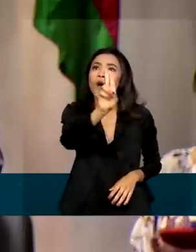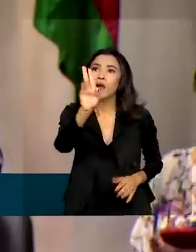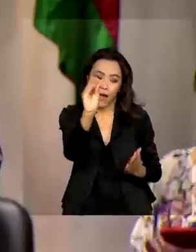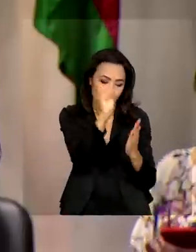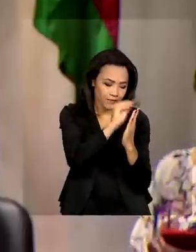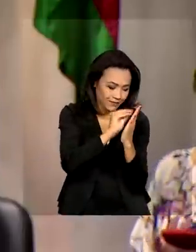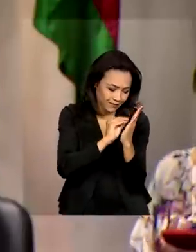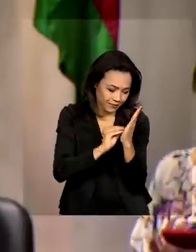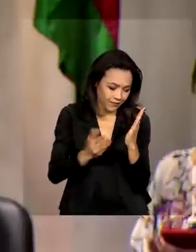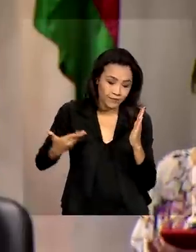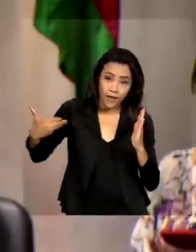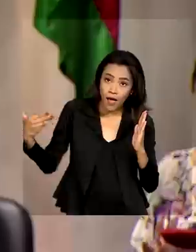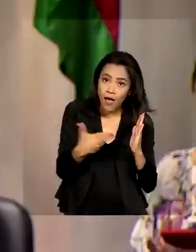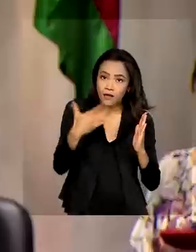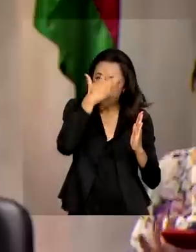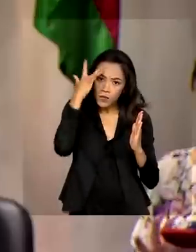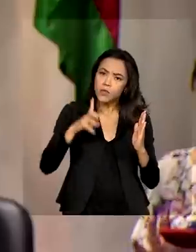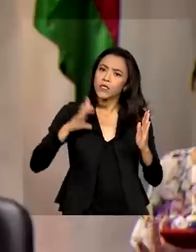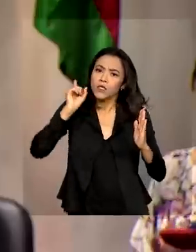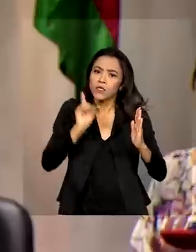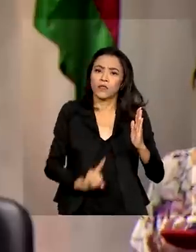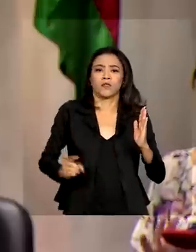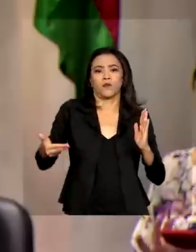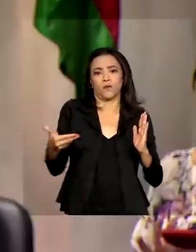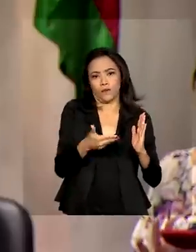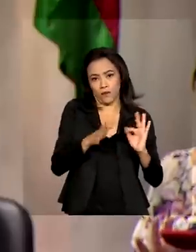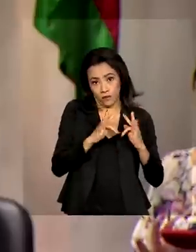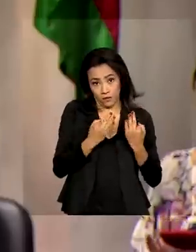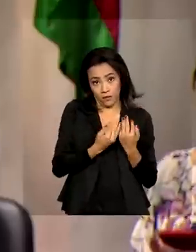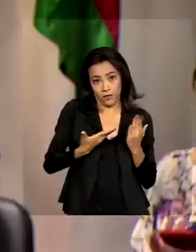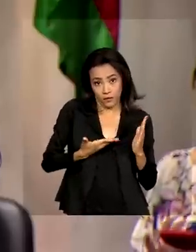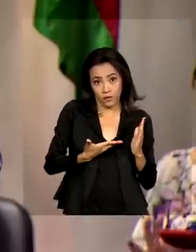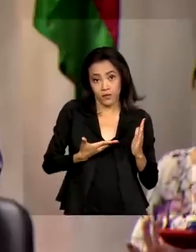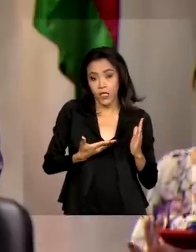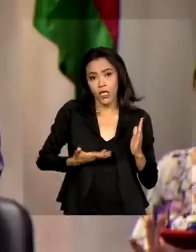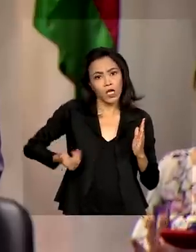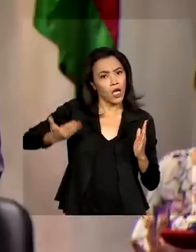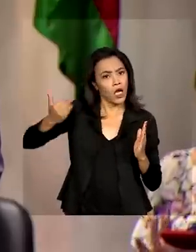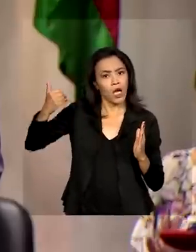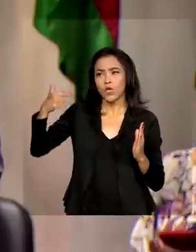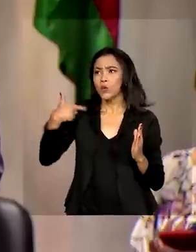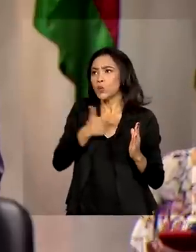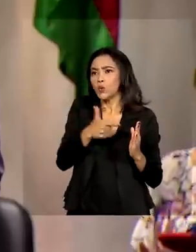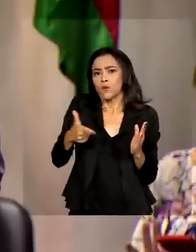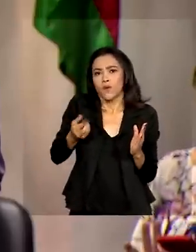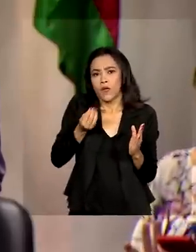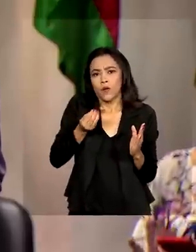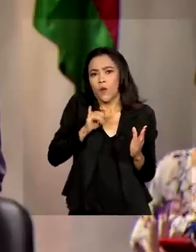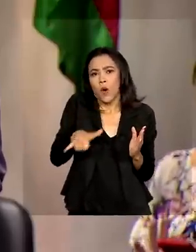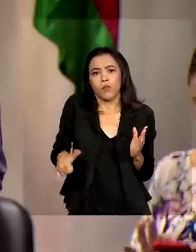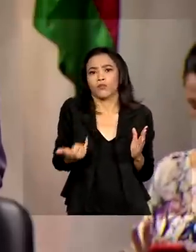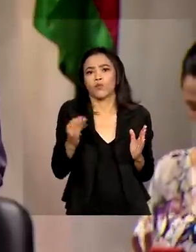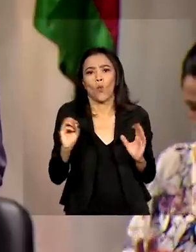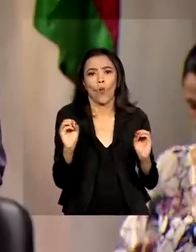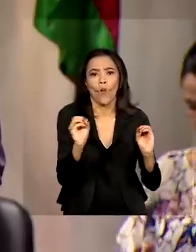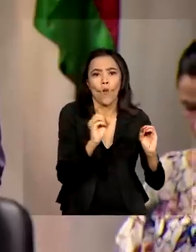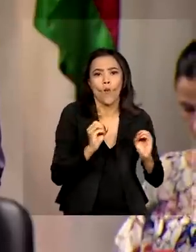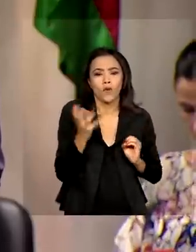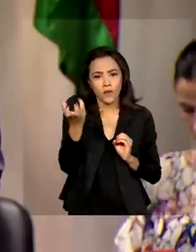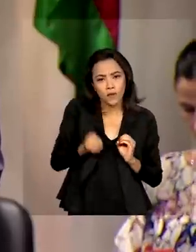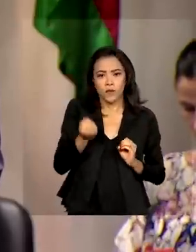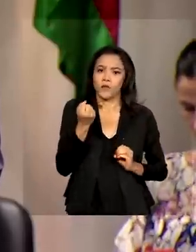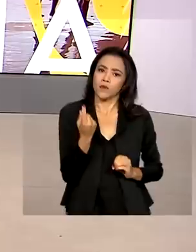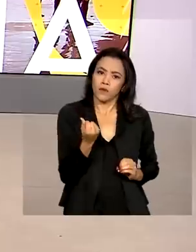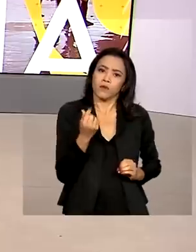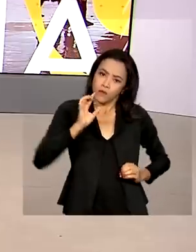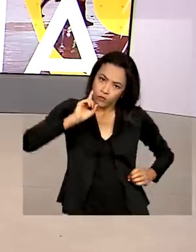as pessoas que têm o direito e não tiveram a oportunidade de receber o